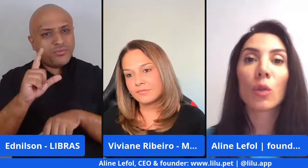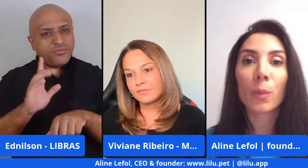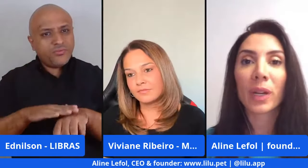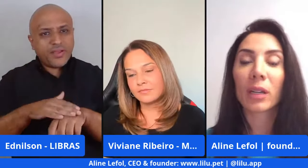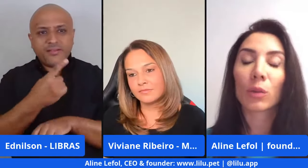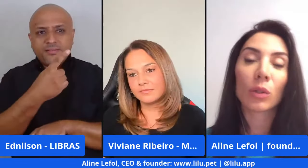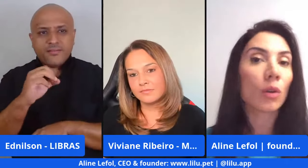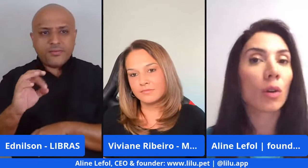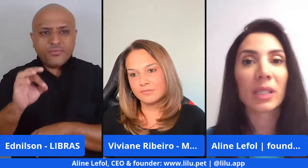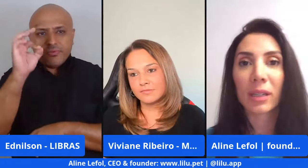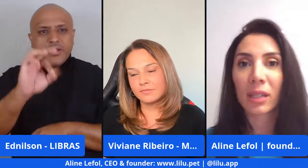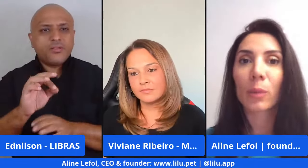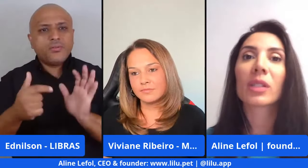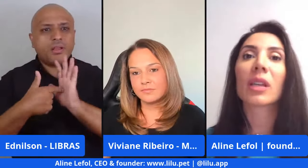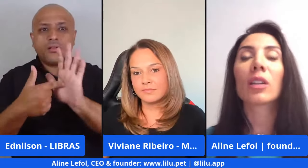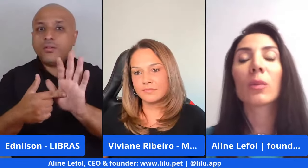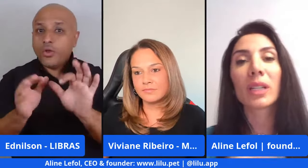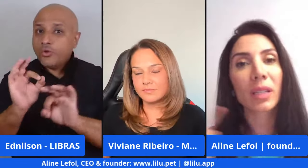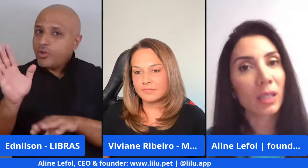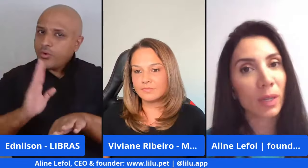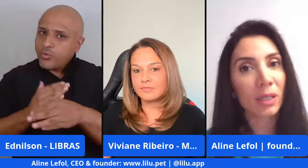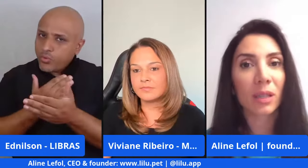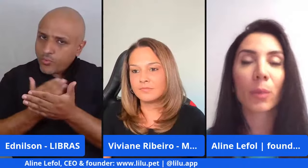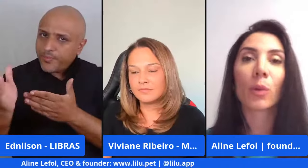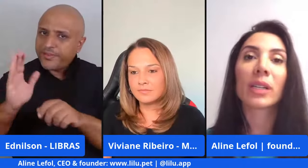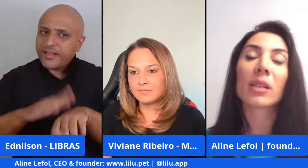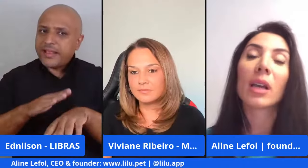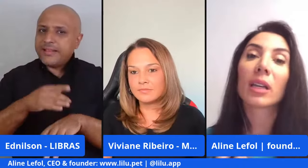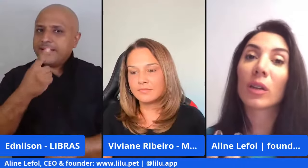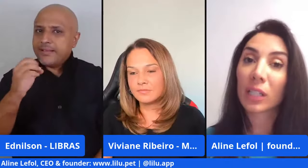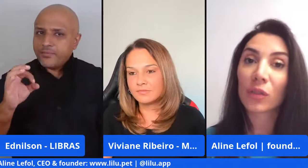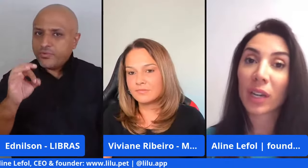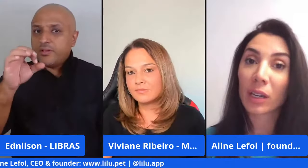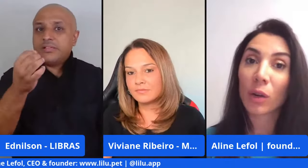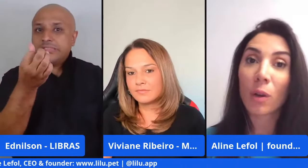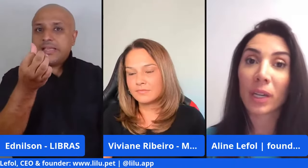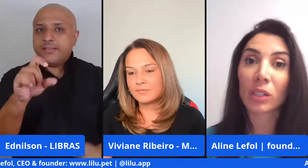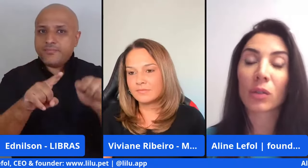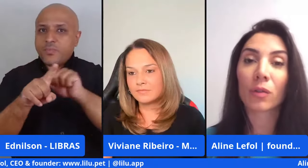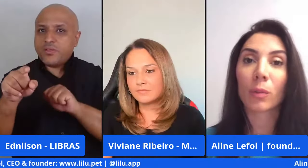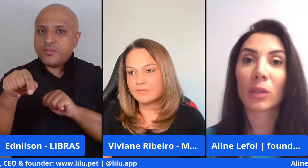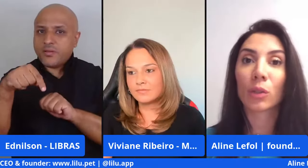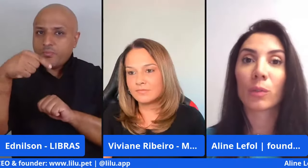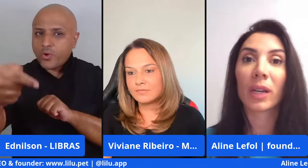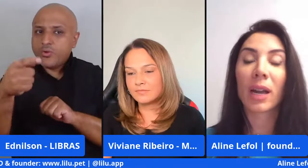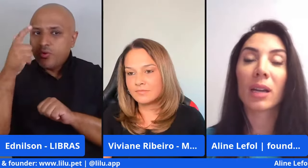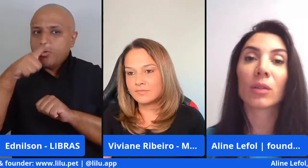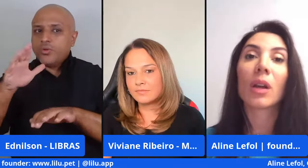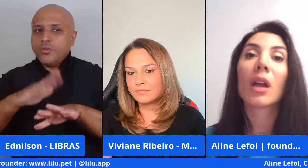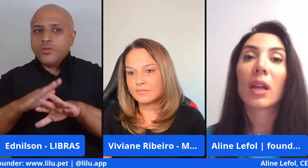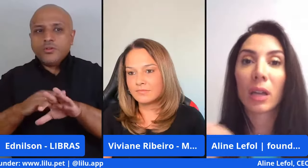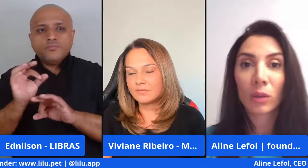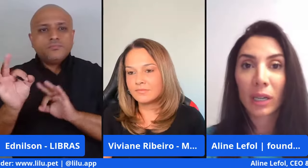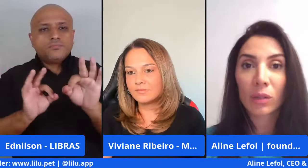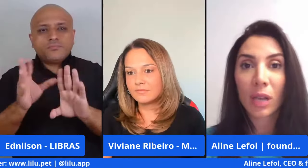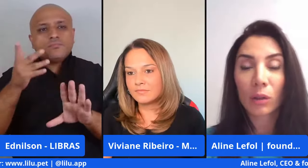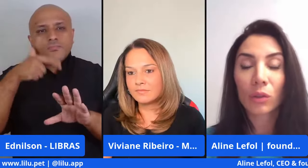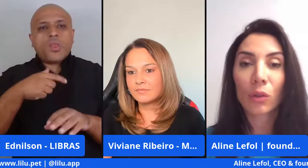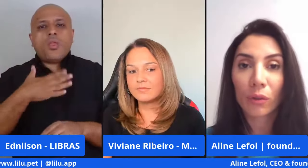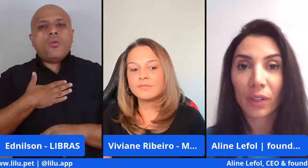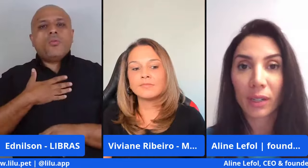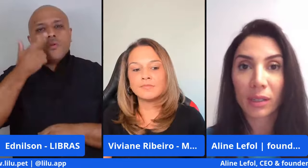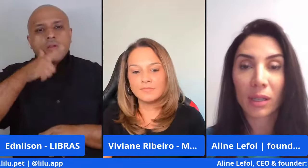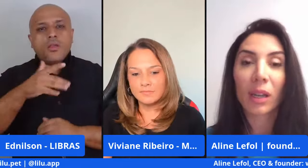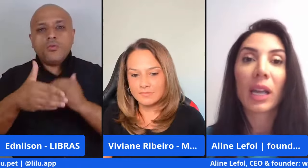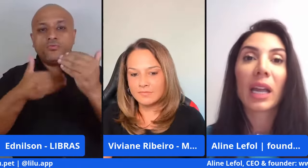pelo menos em um período. não comecei 100%, mas seis meses depois, que eu identifiquei que eu realmente resolvi uma dor de mercado, eu dei o